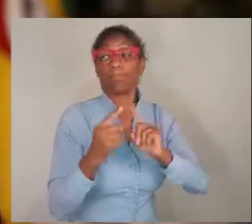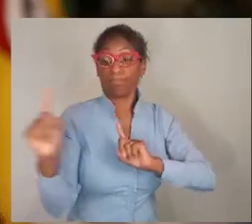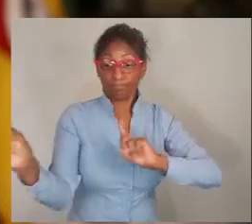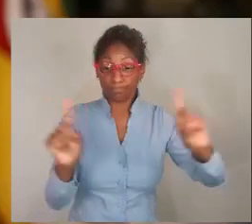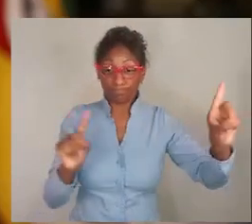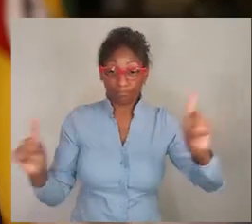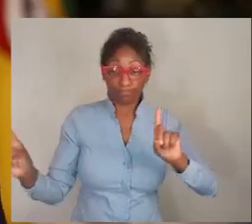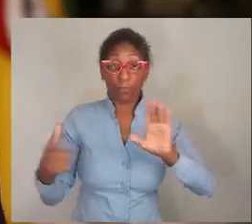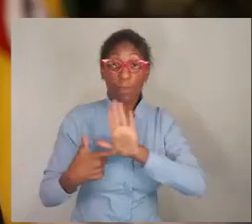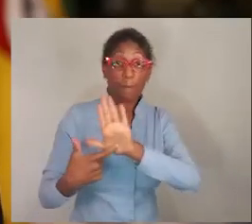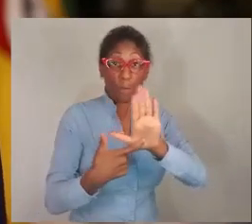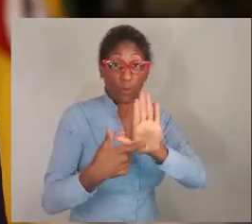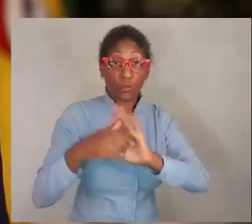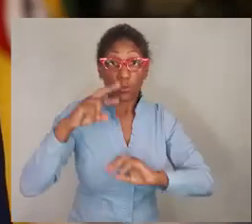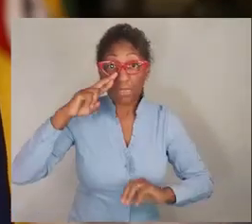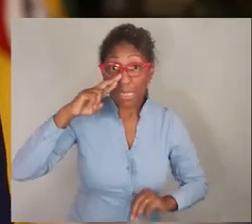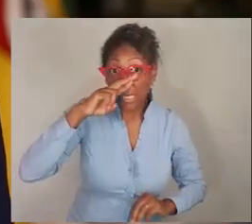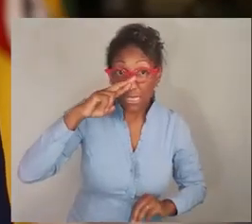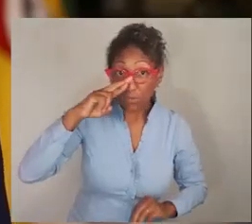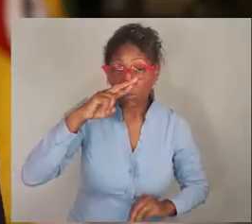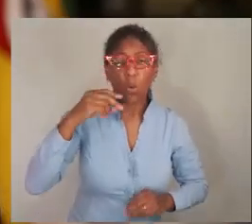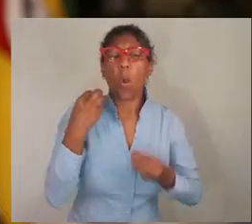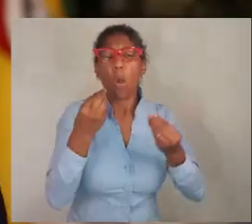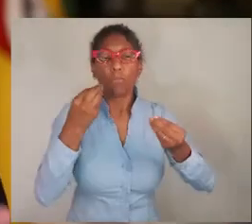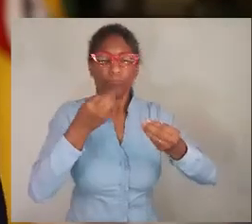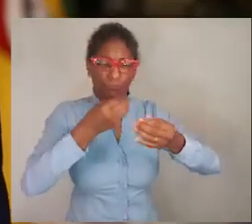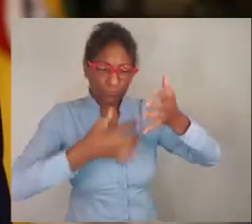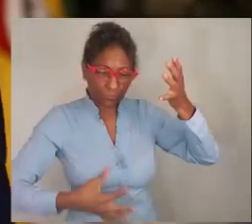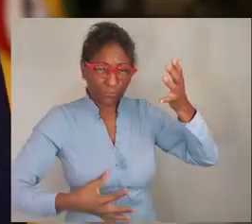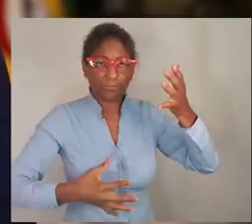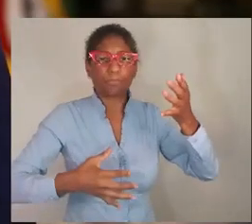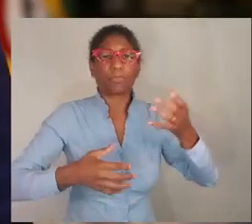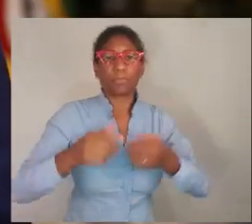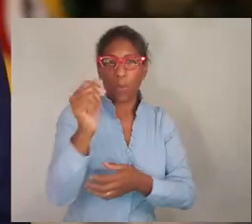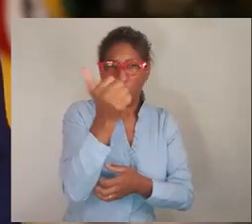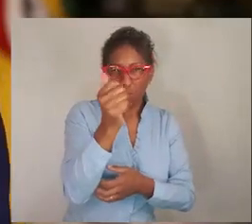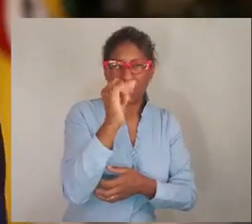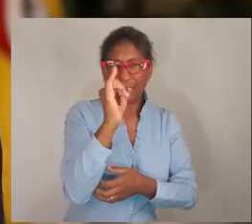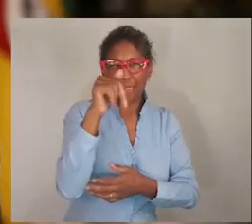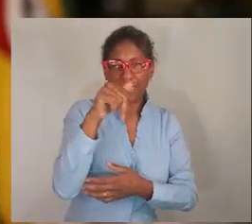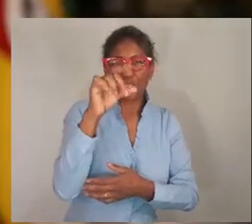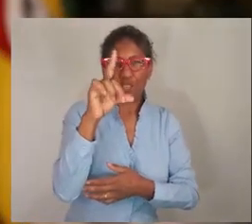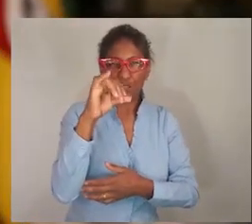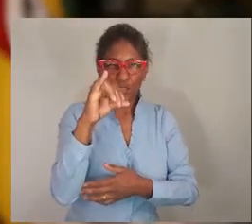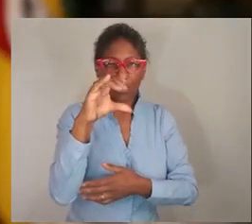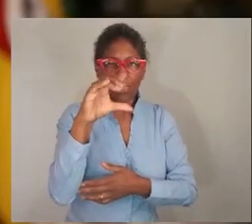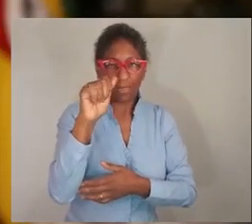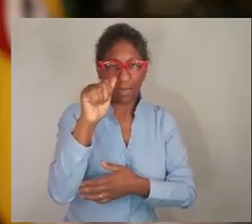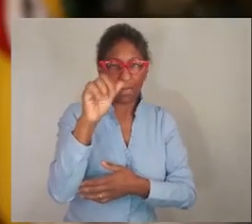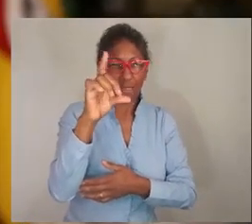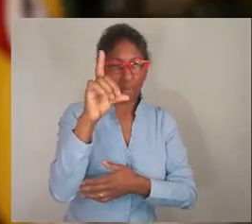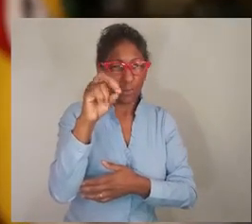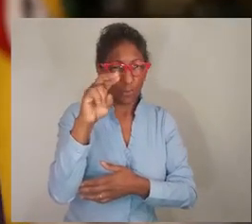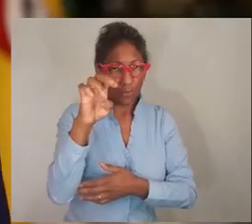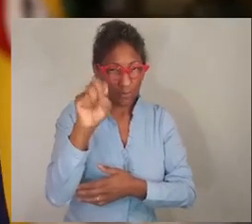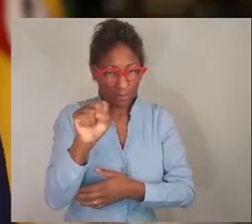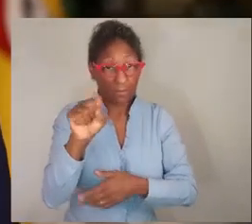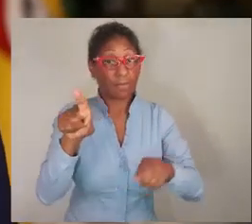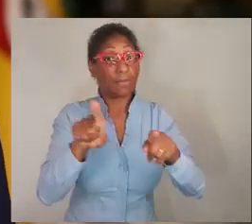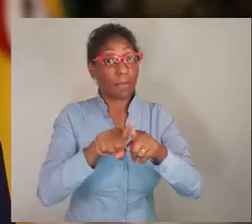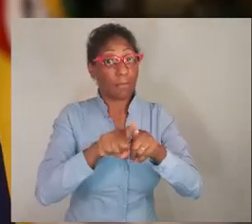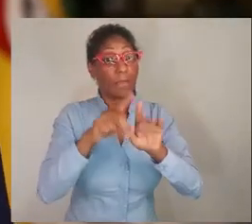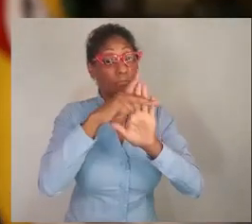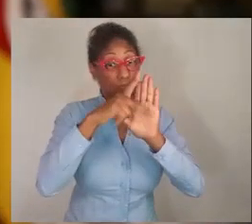que acompanha os riscos a partir de indicadores e que aponta os protocolos que devem ser observados.